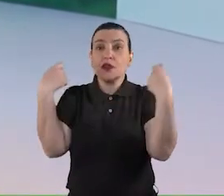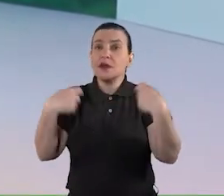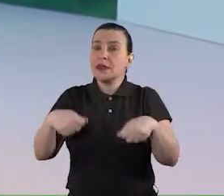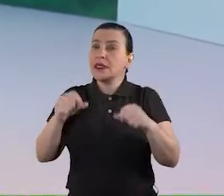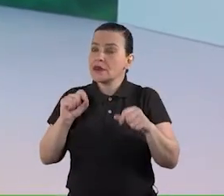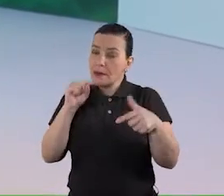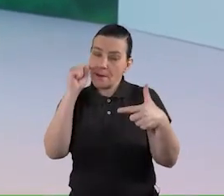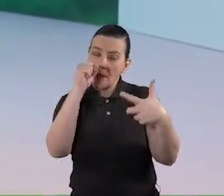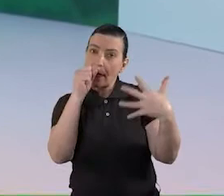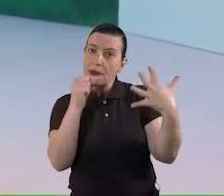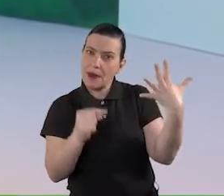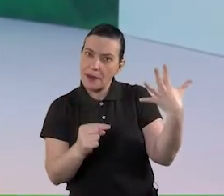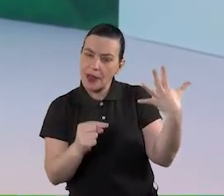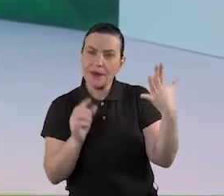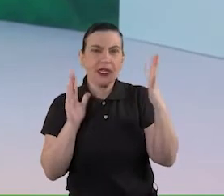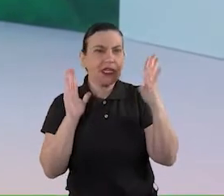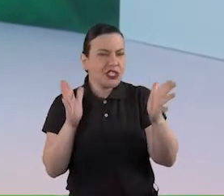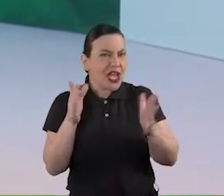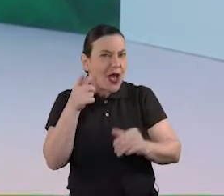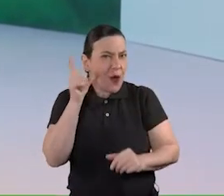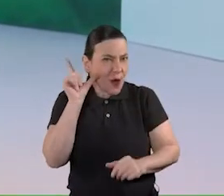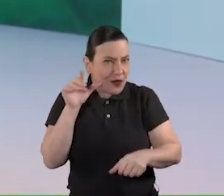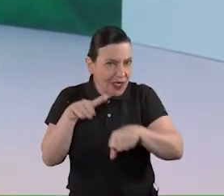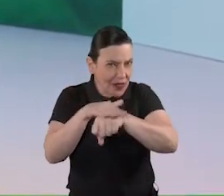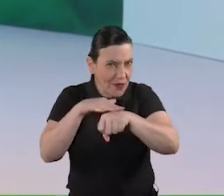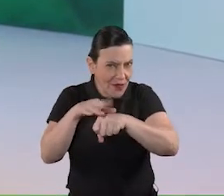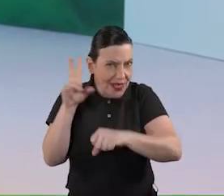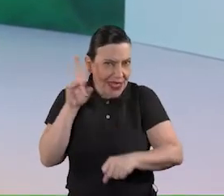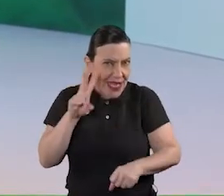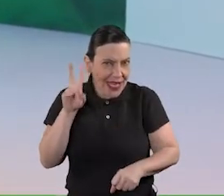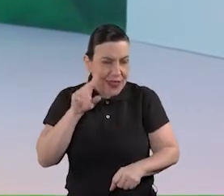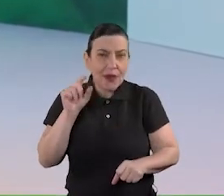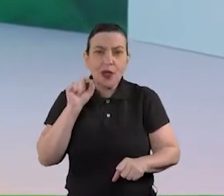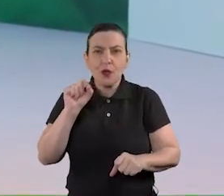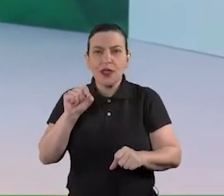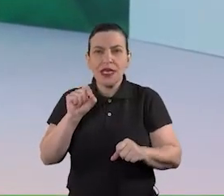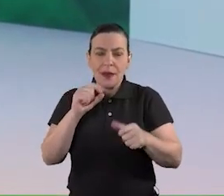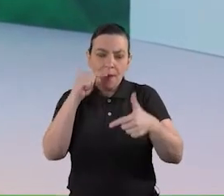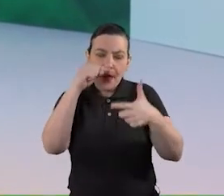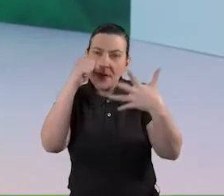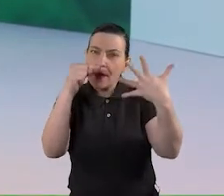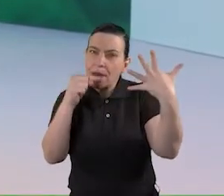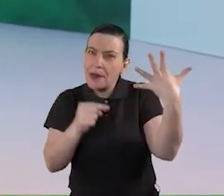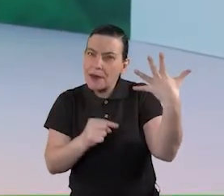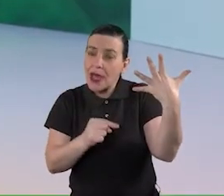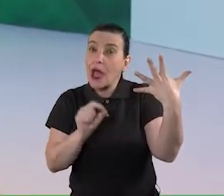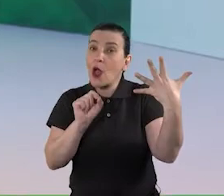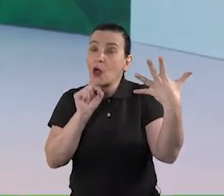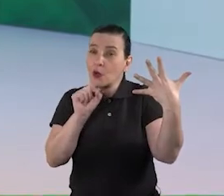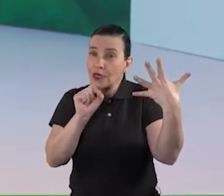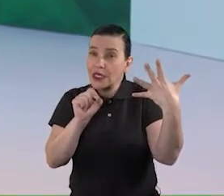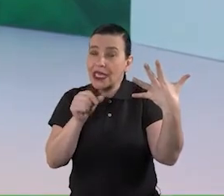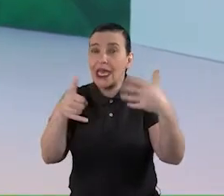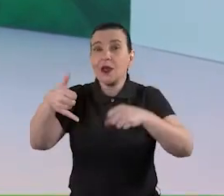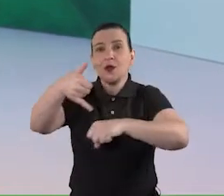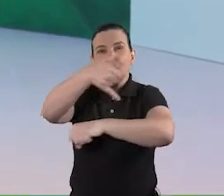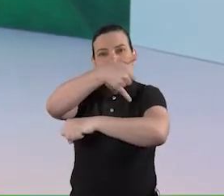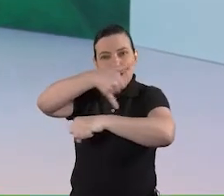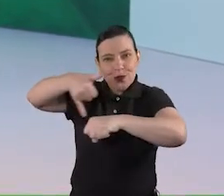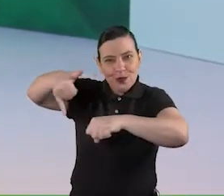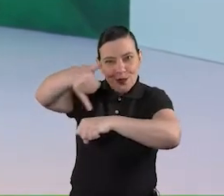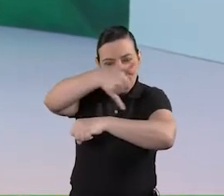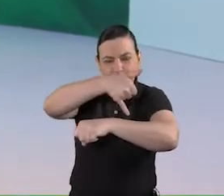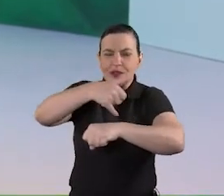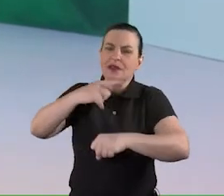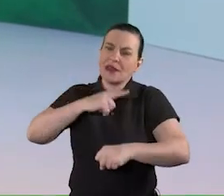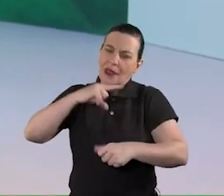tivemos uma conversa ontem em que falei sobre categorizar os olhos pela química então é claro que existem muitas